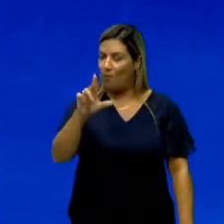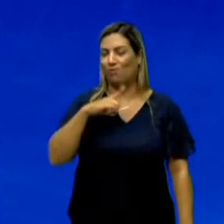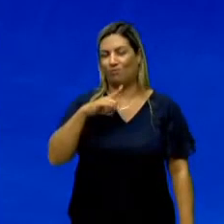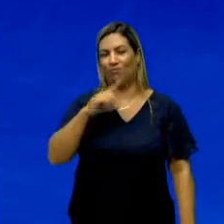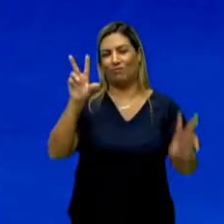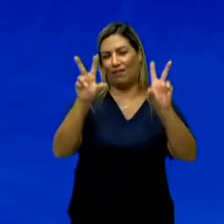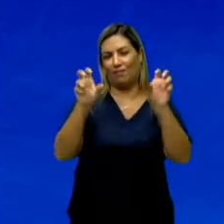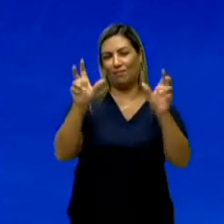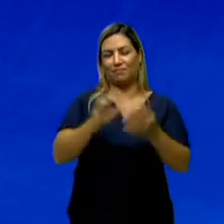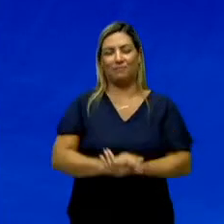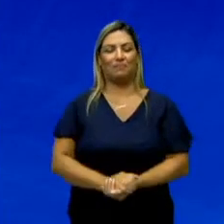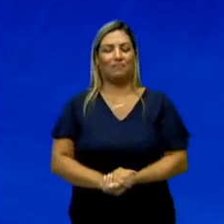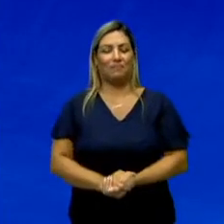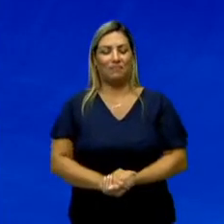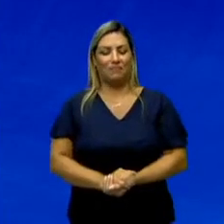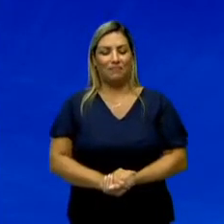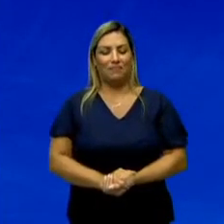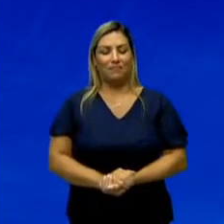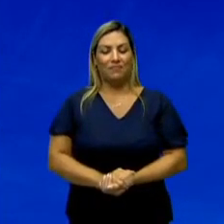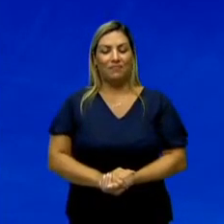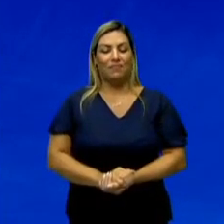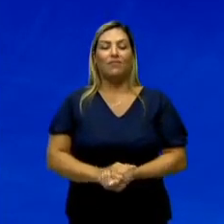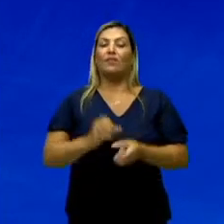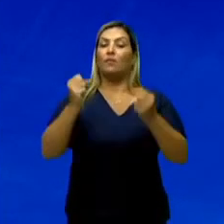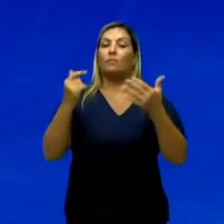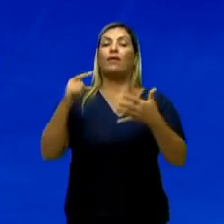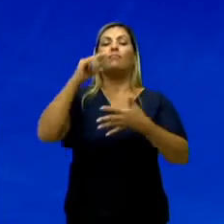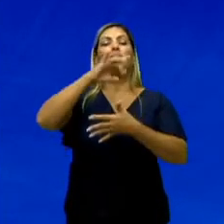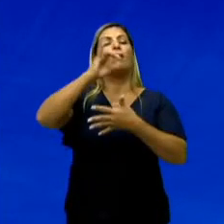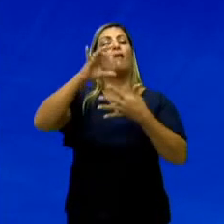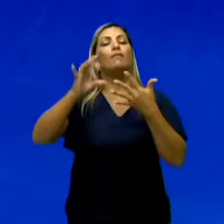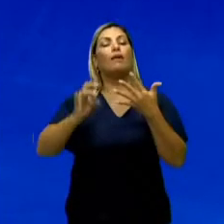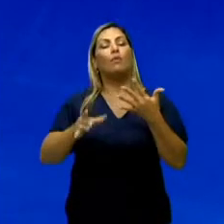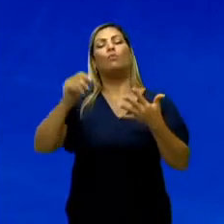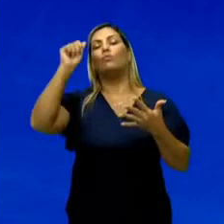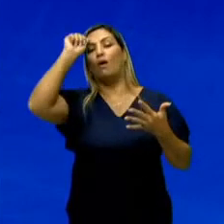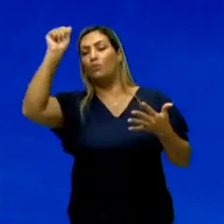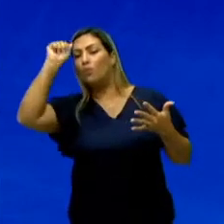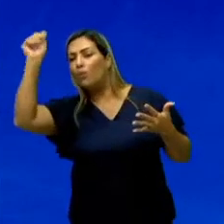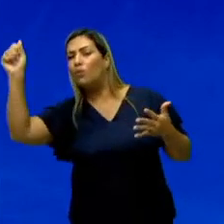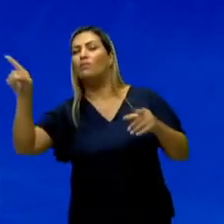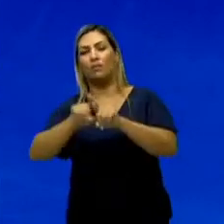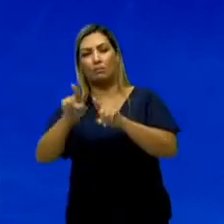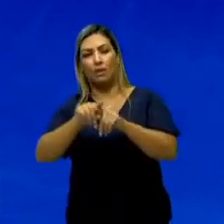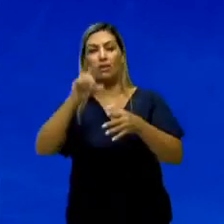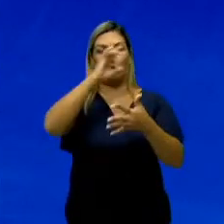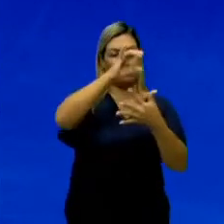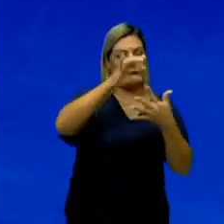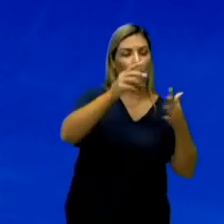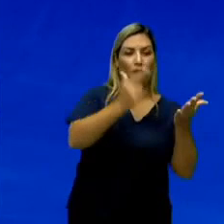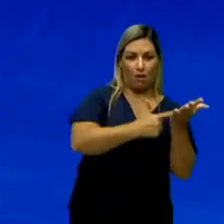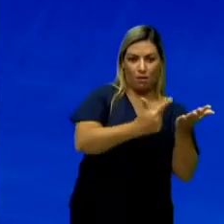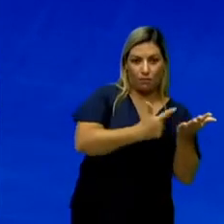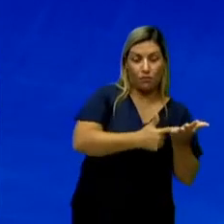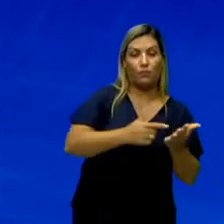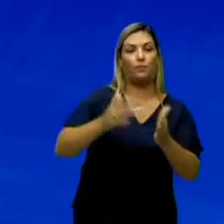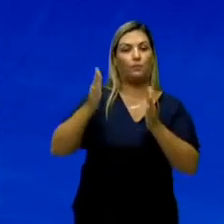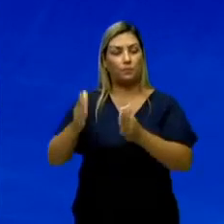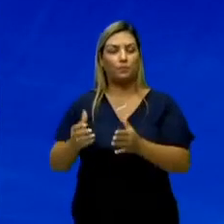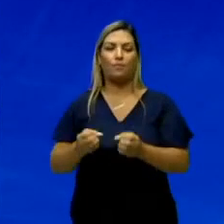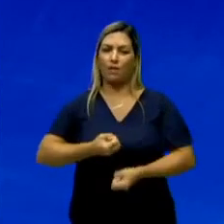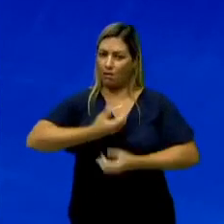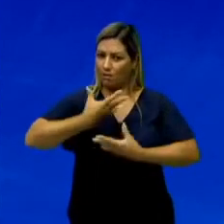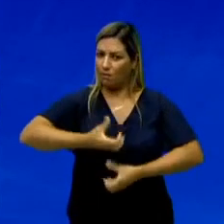Eu. Vamos, então, falar sobre cada um desses autores das suas obras. Nós vamos começar com a parte